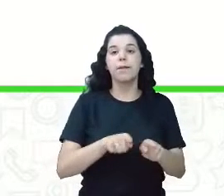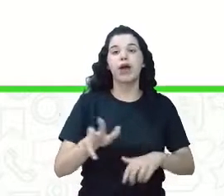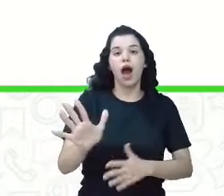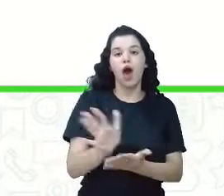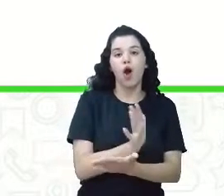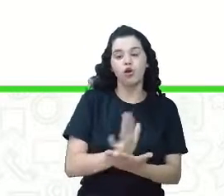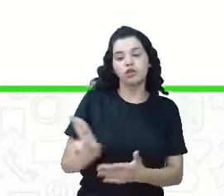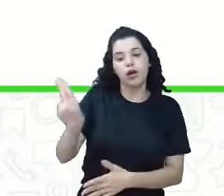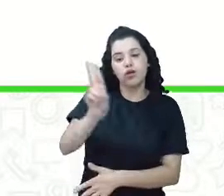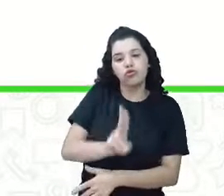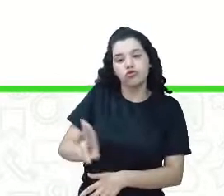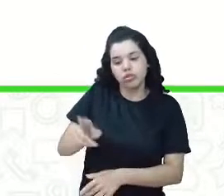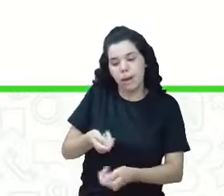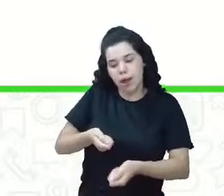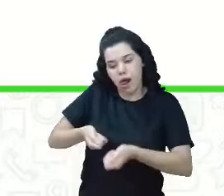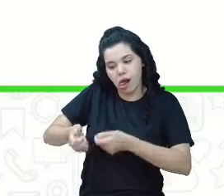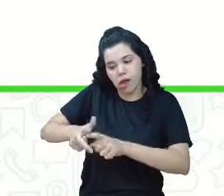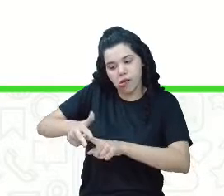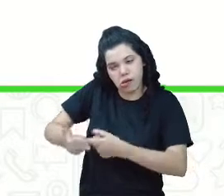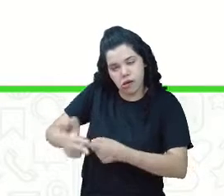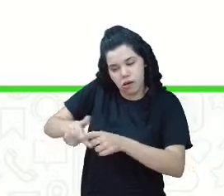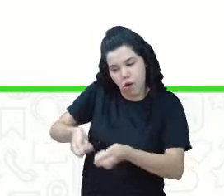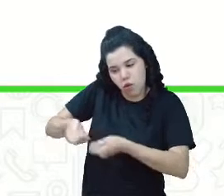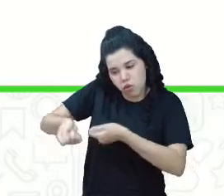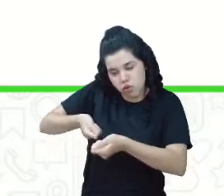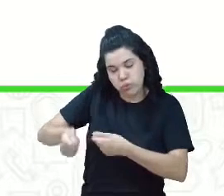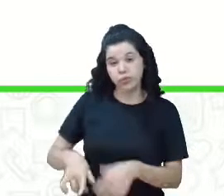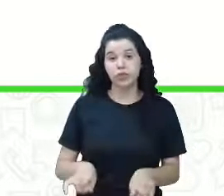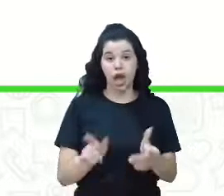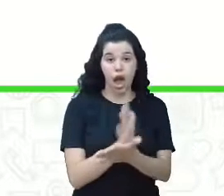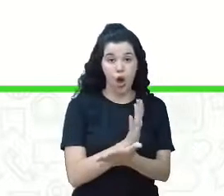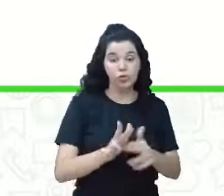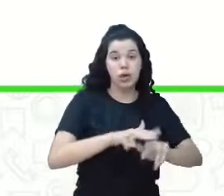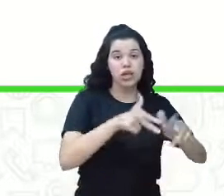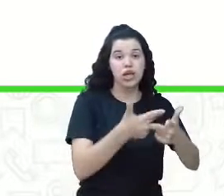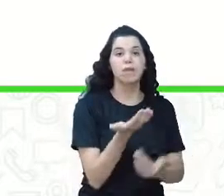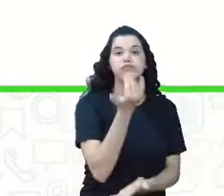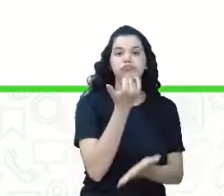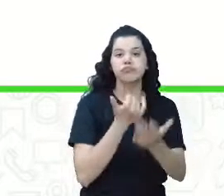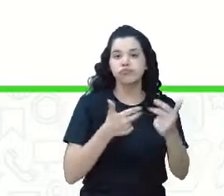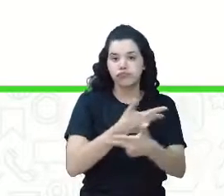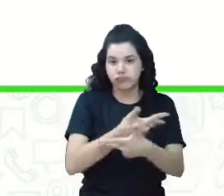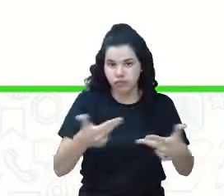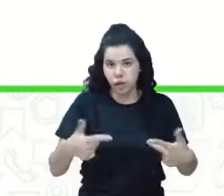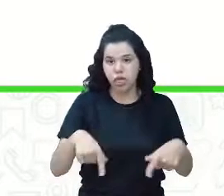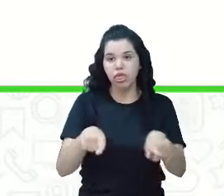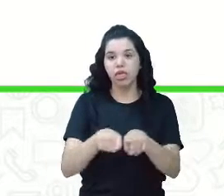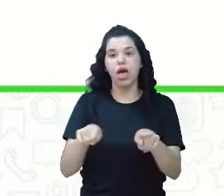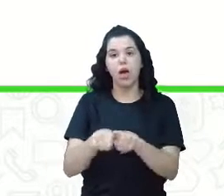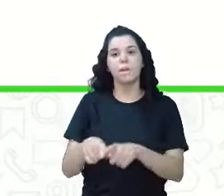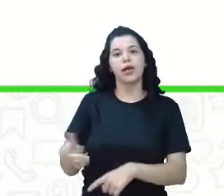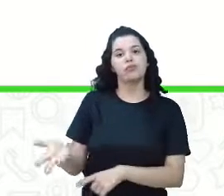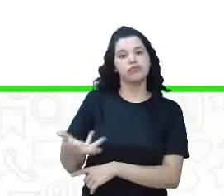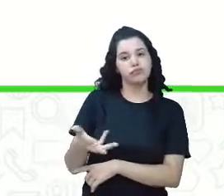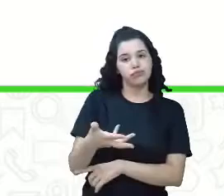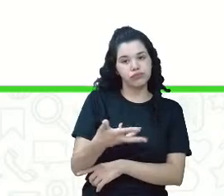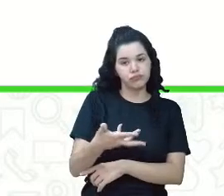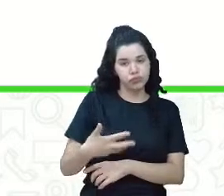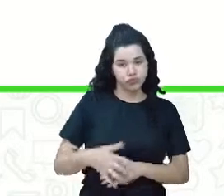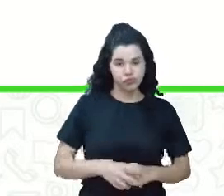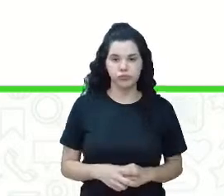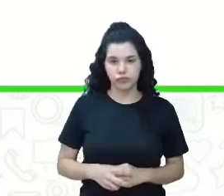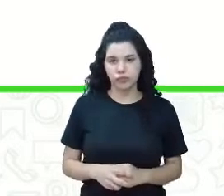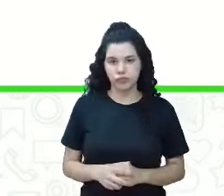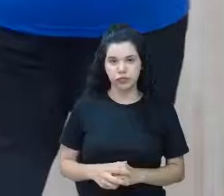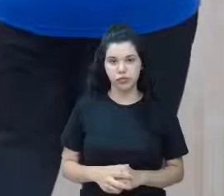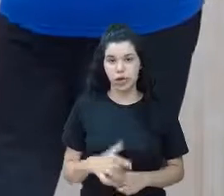manutenção, aqueles que são bons para consumo em geral e os improdutivos. Outra